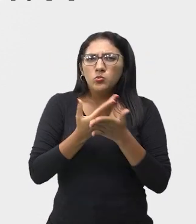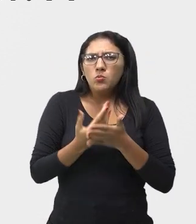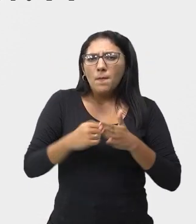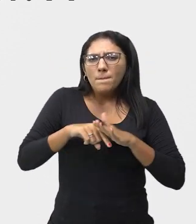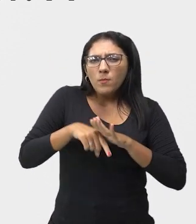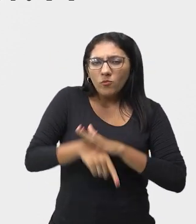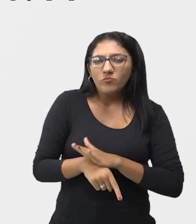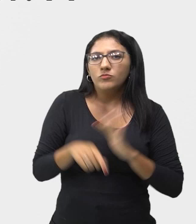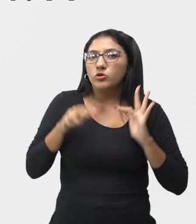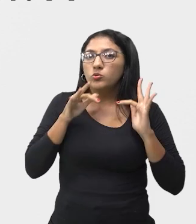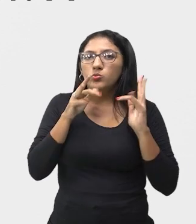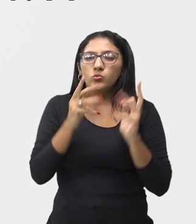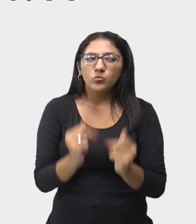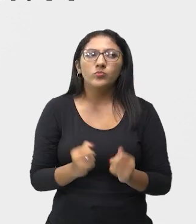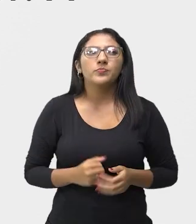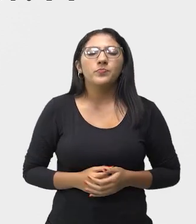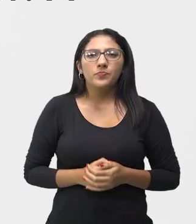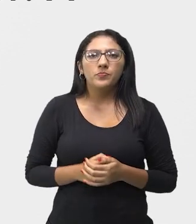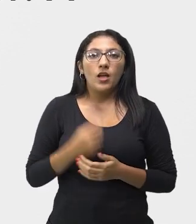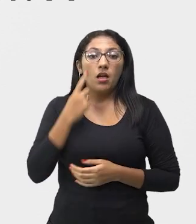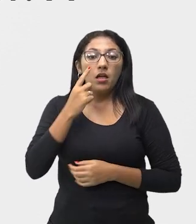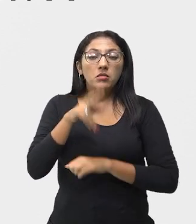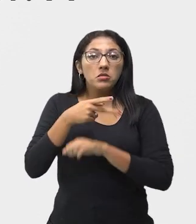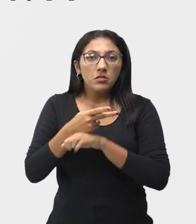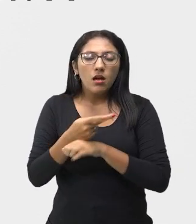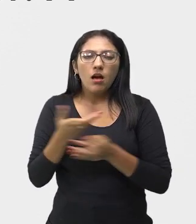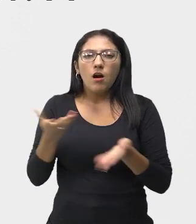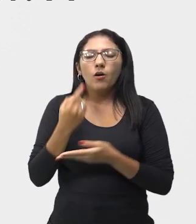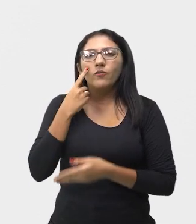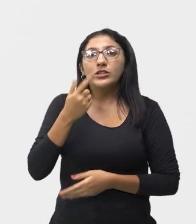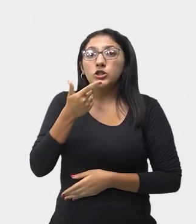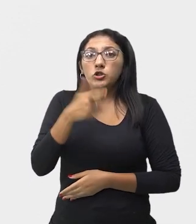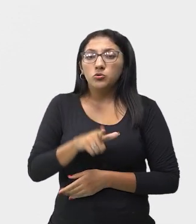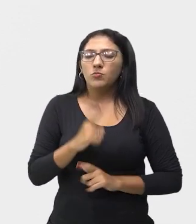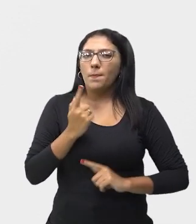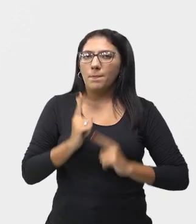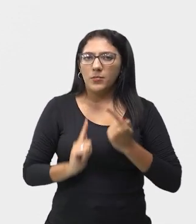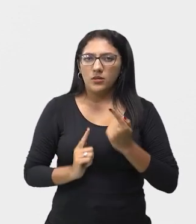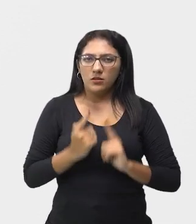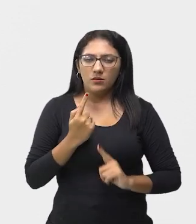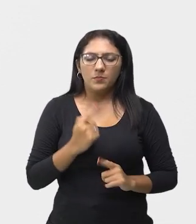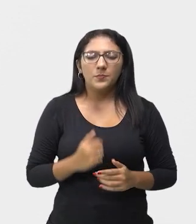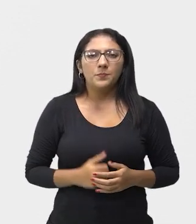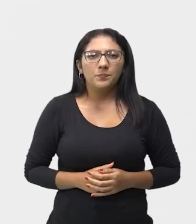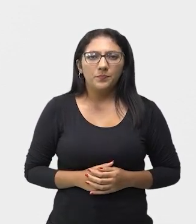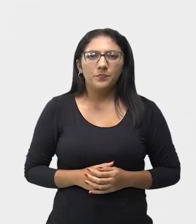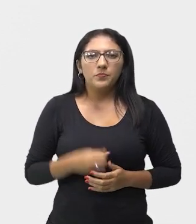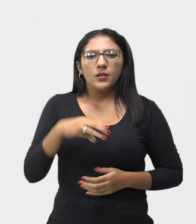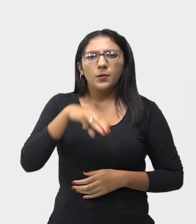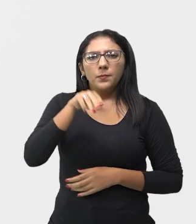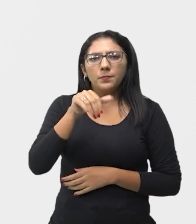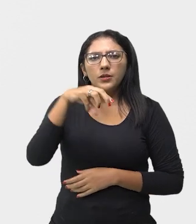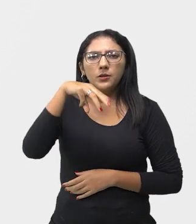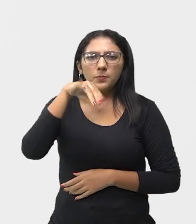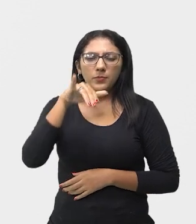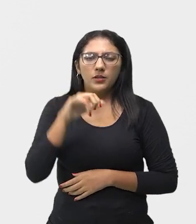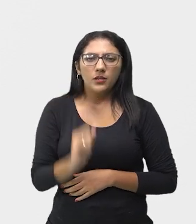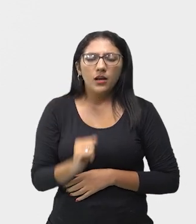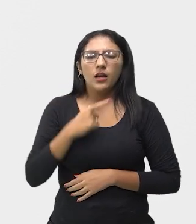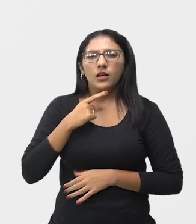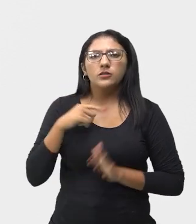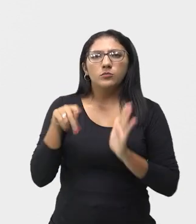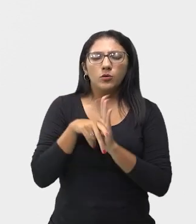grande disso. Aí, a gente vai falar novamente sobre a mímica. A mímica é uma das formas de comunicação